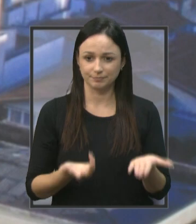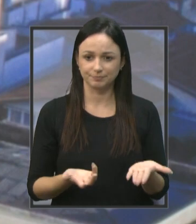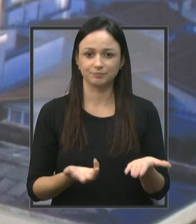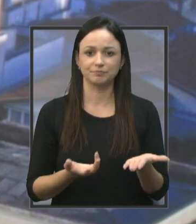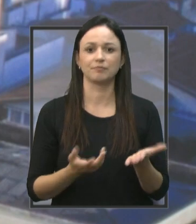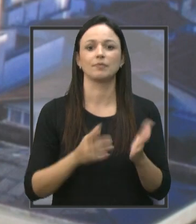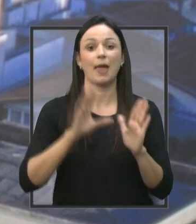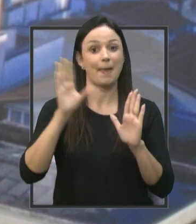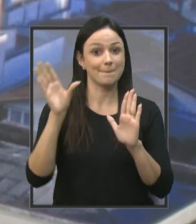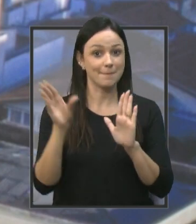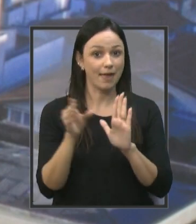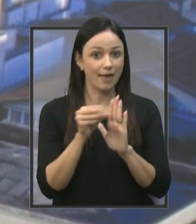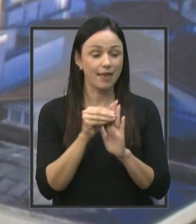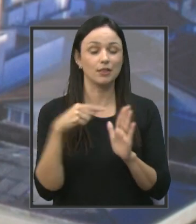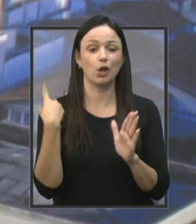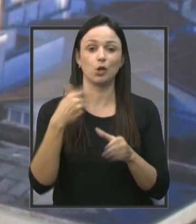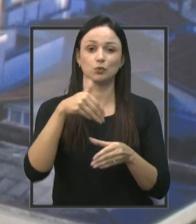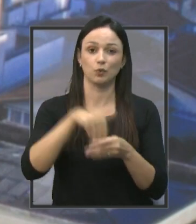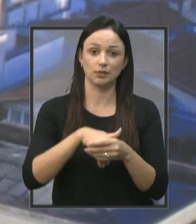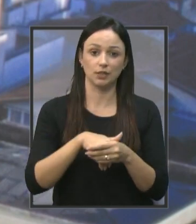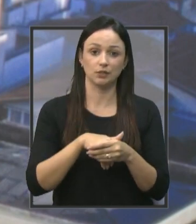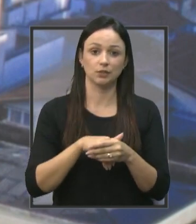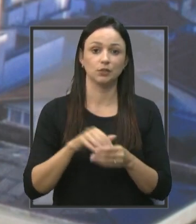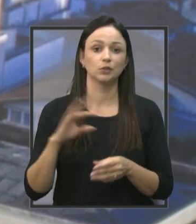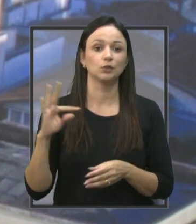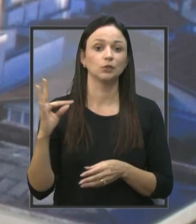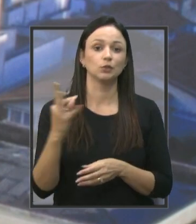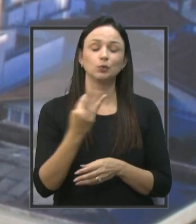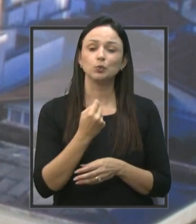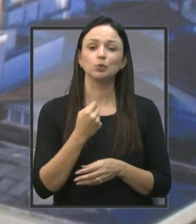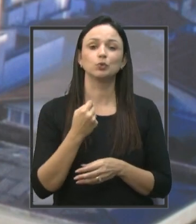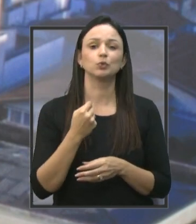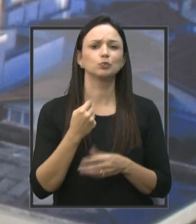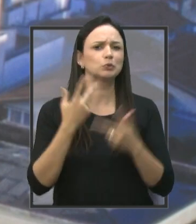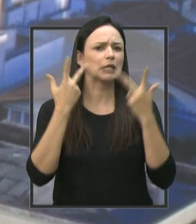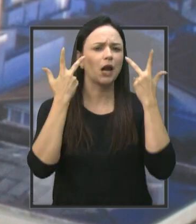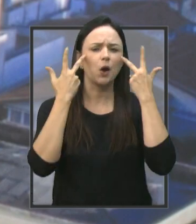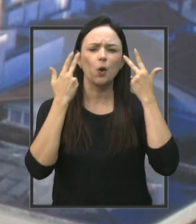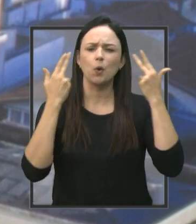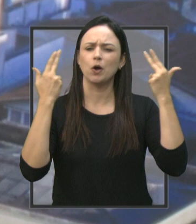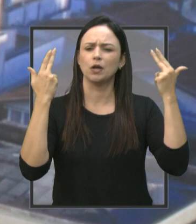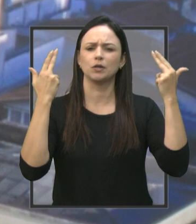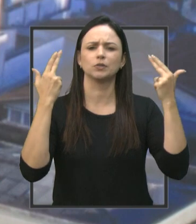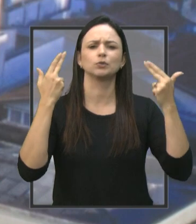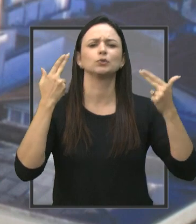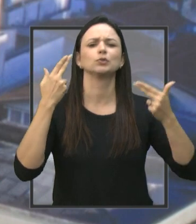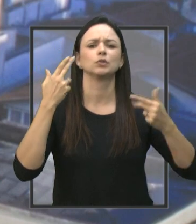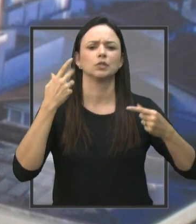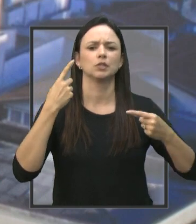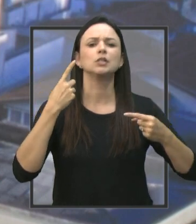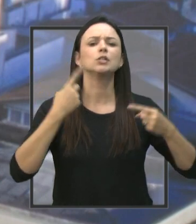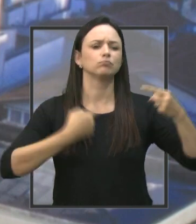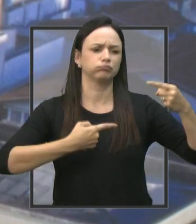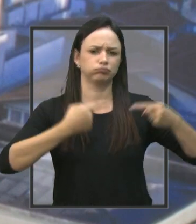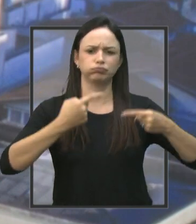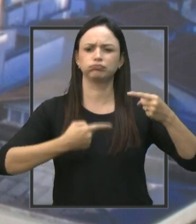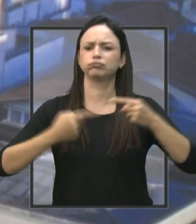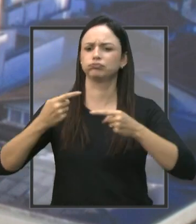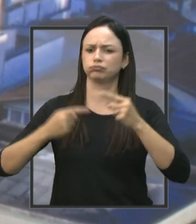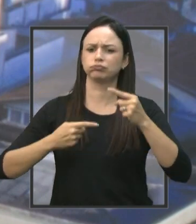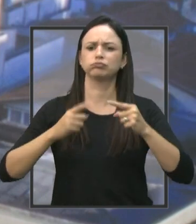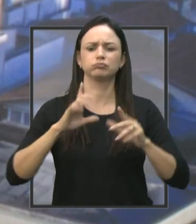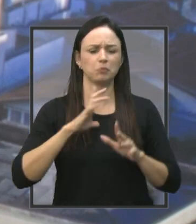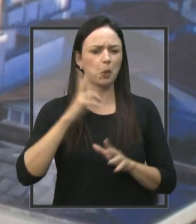emendas que nós votamos, tudo foi numa absoluta tranquilidade. Discussões aconteceram, mas são discussões